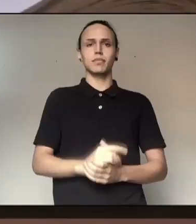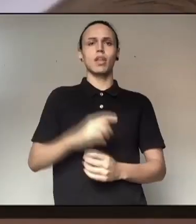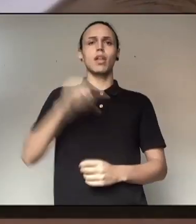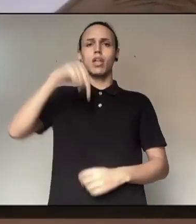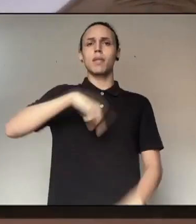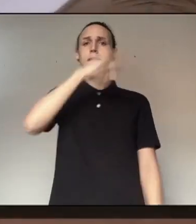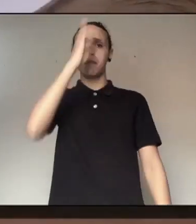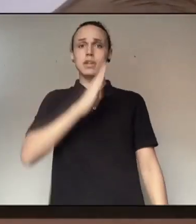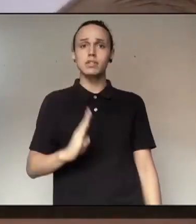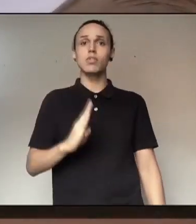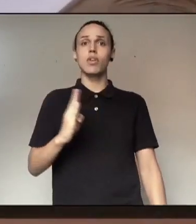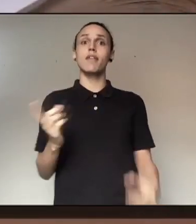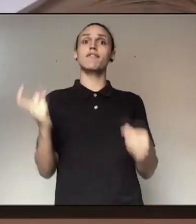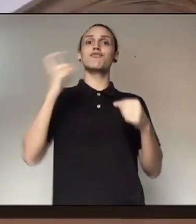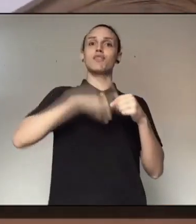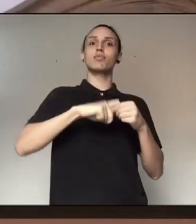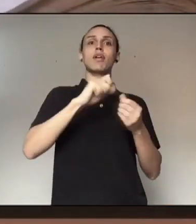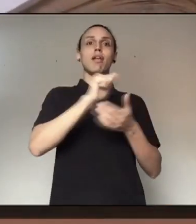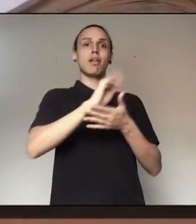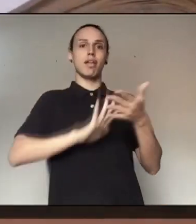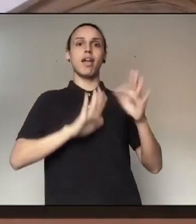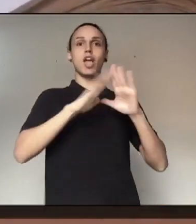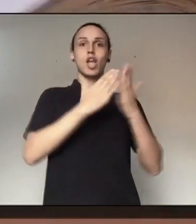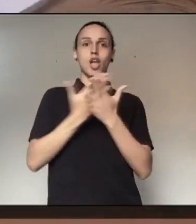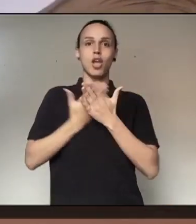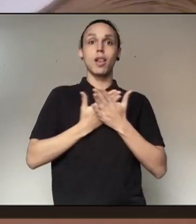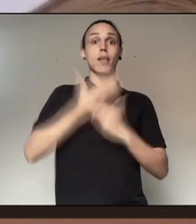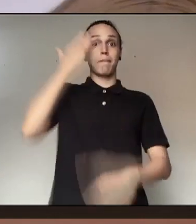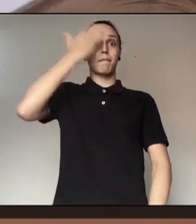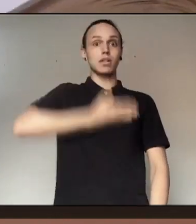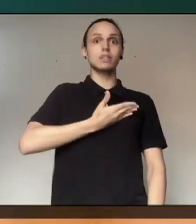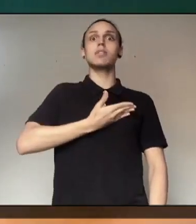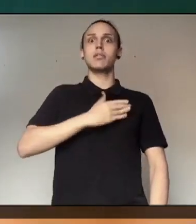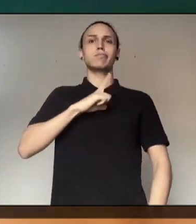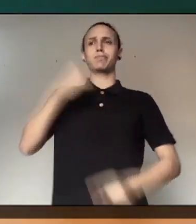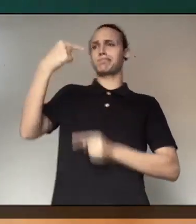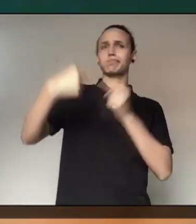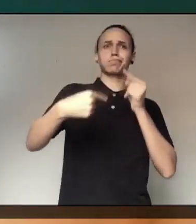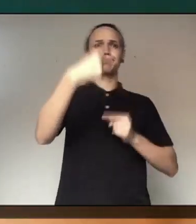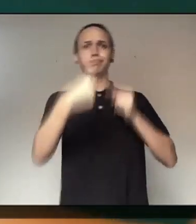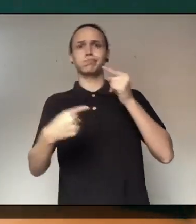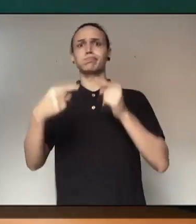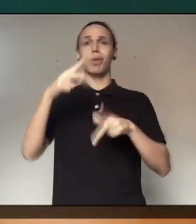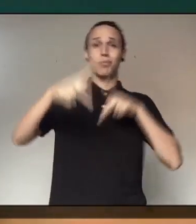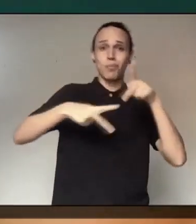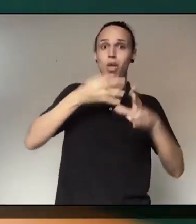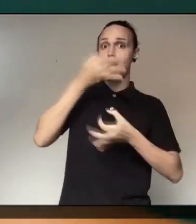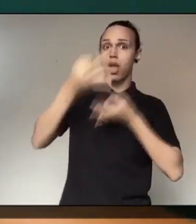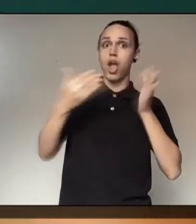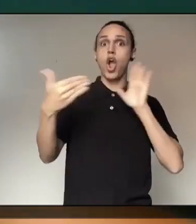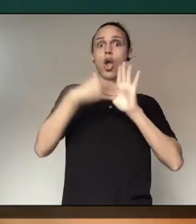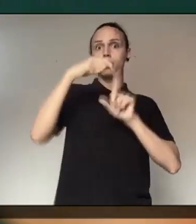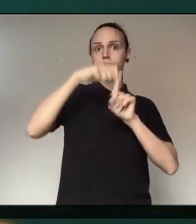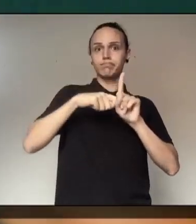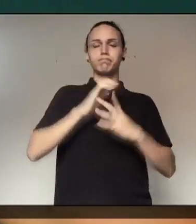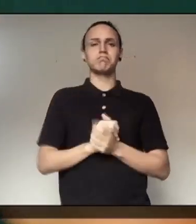No Brasil, o retorno das atividades escolares de forma presencial tem sido uma das discussões mais centrais da